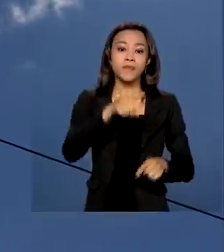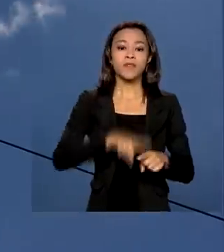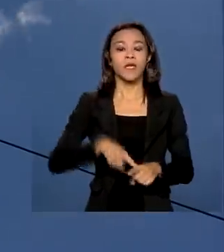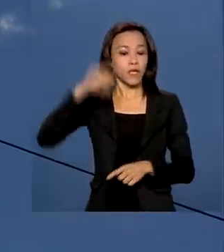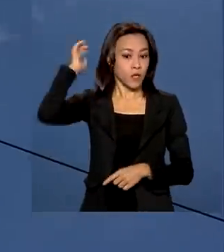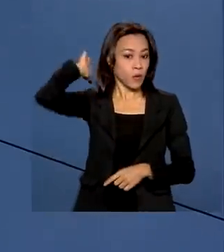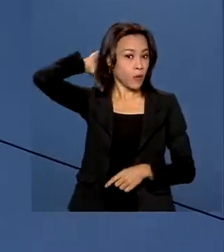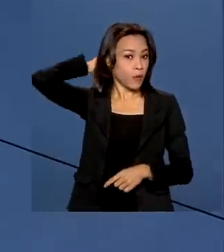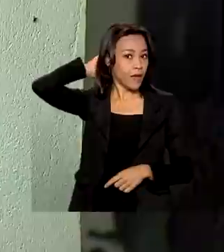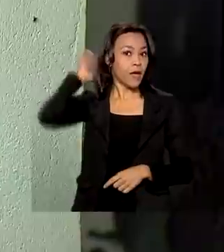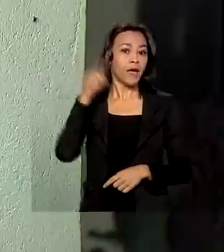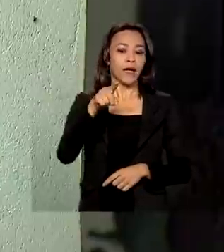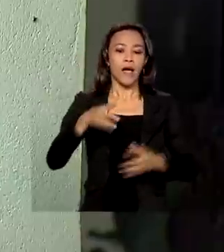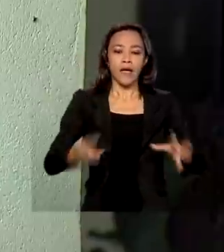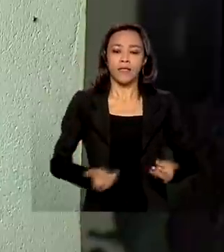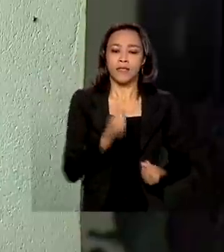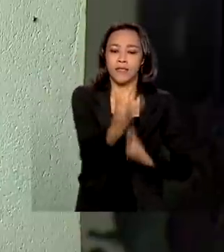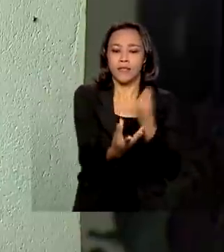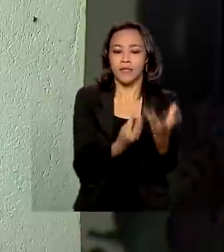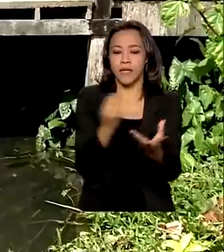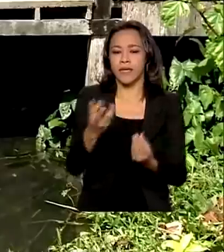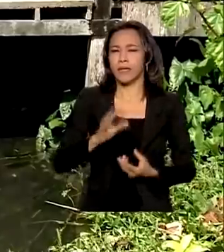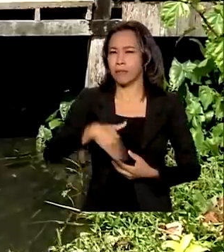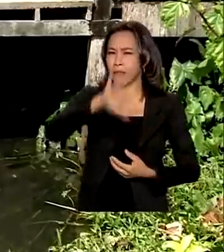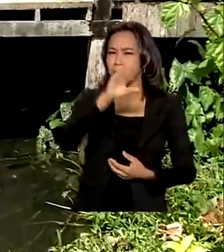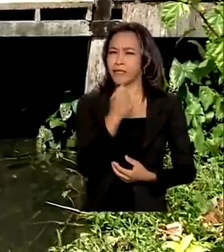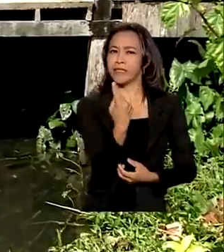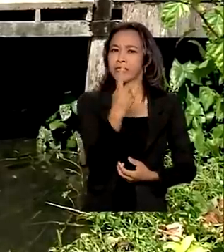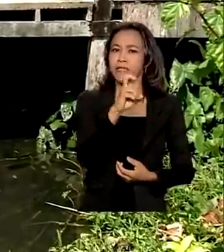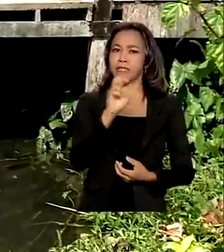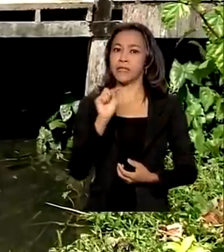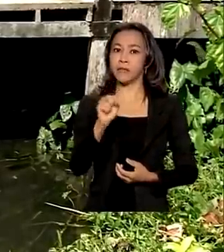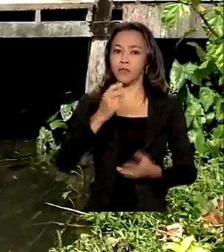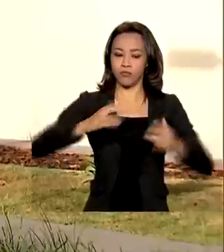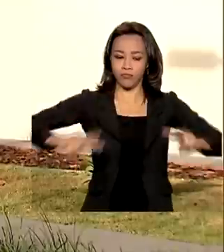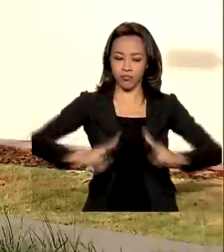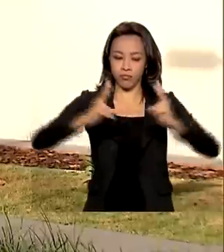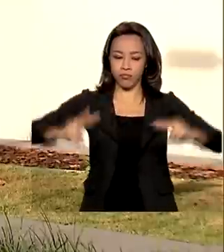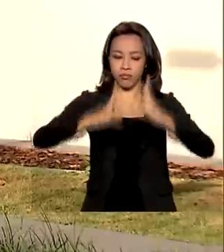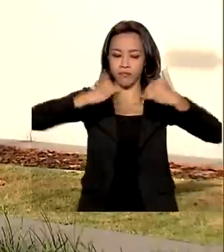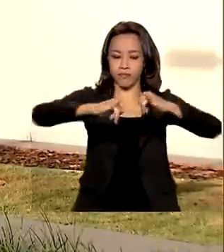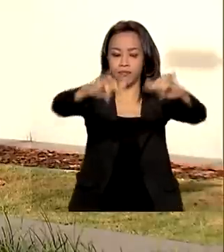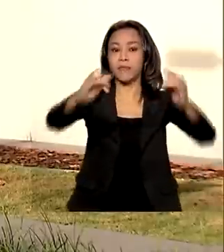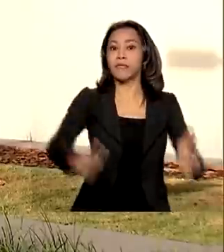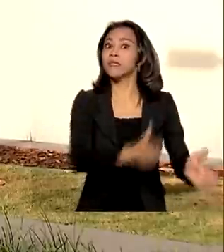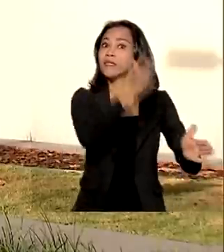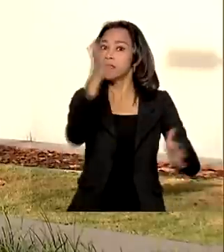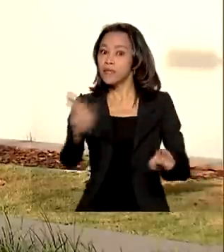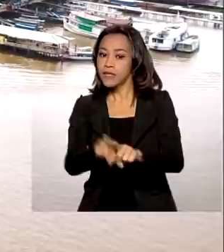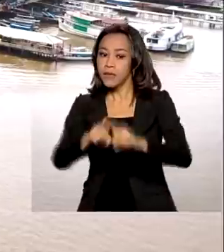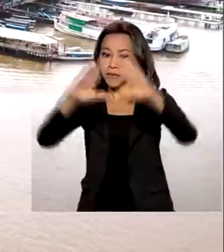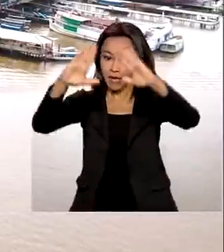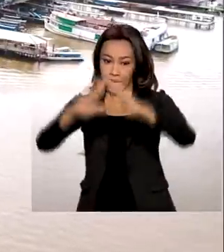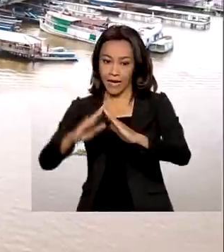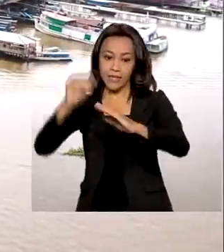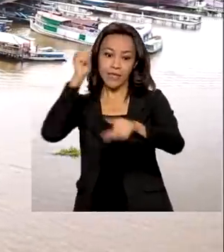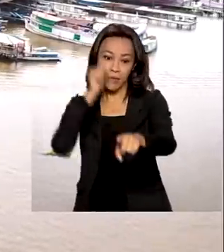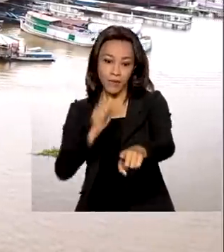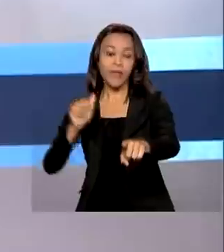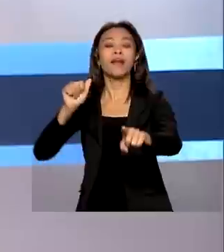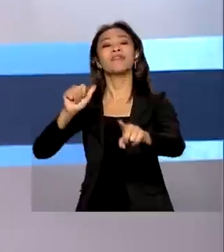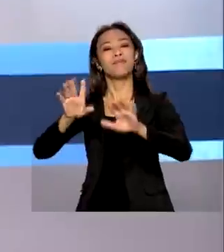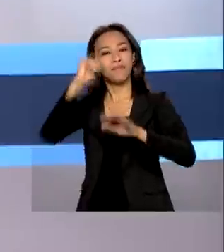anuncia a entrega de mais de 15 mil ligações de energia elétrica e a criação da Casa da Mulher Brasileira no arquipélago do